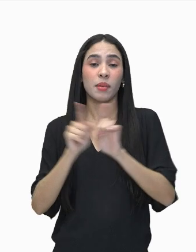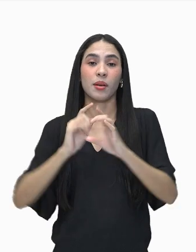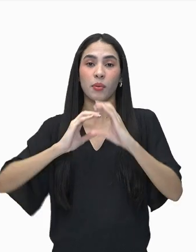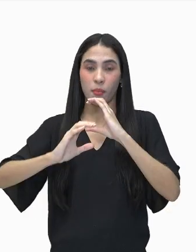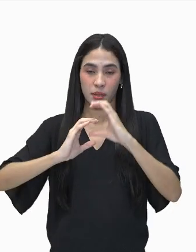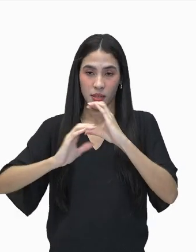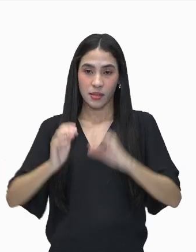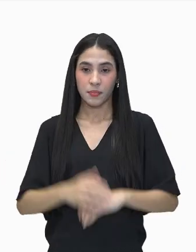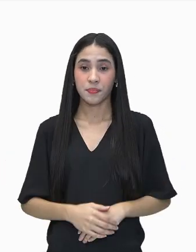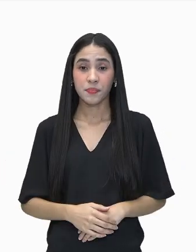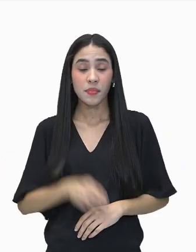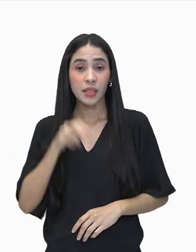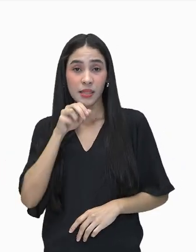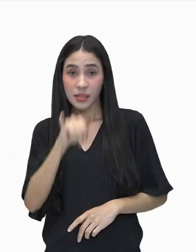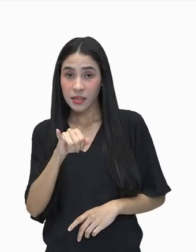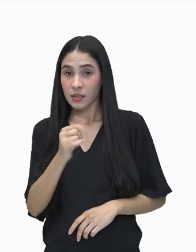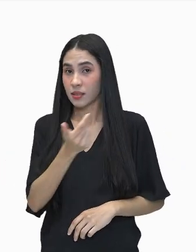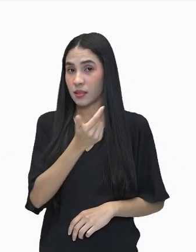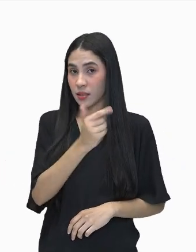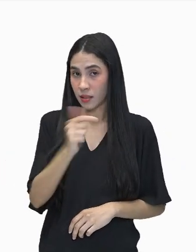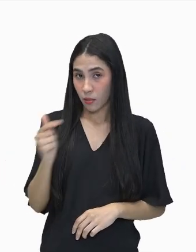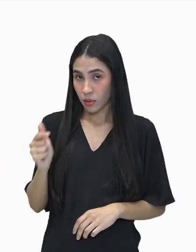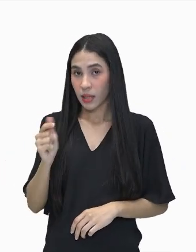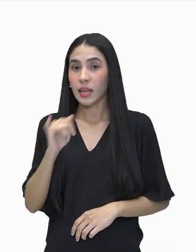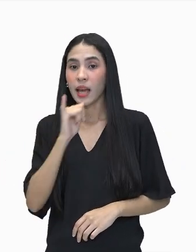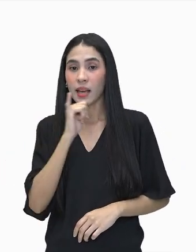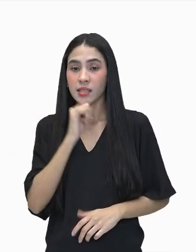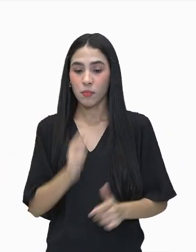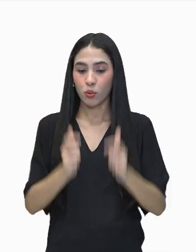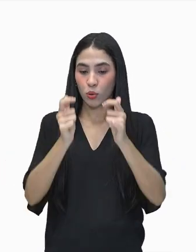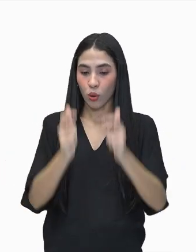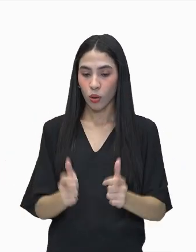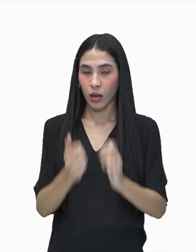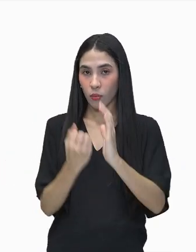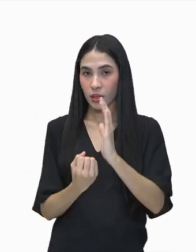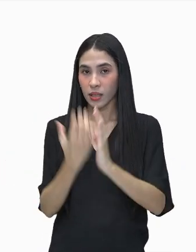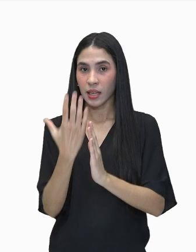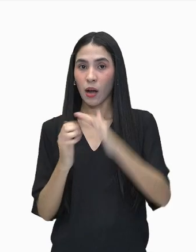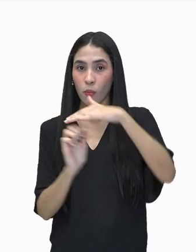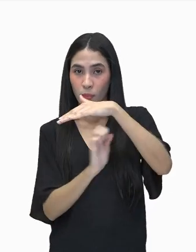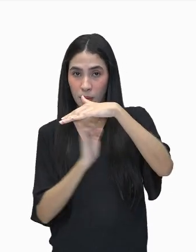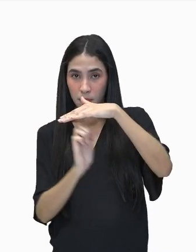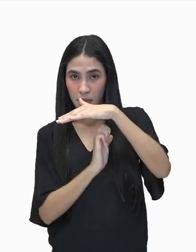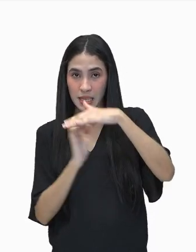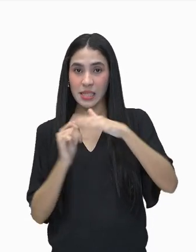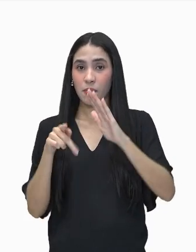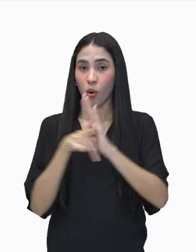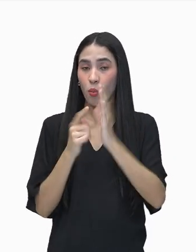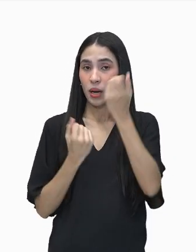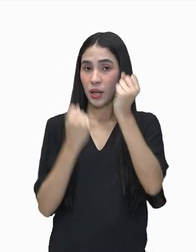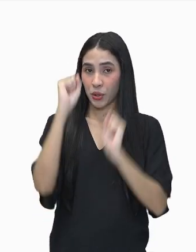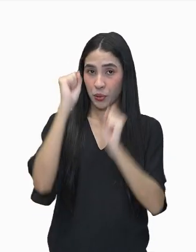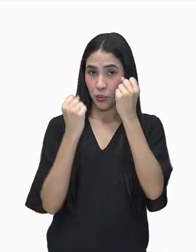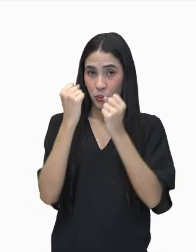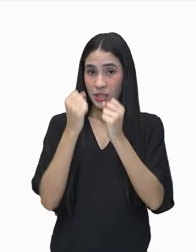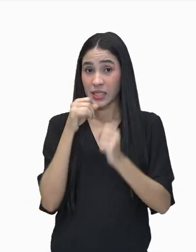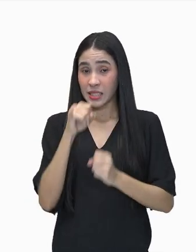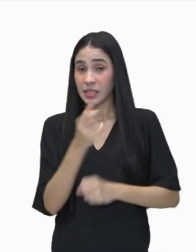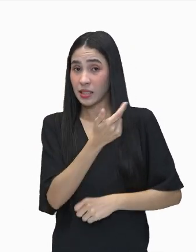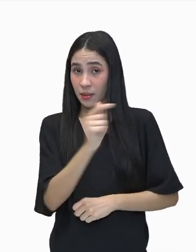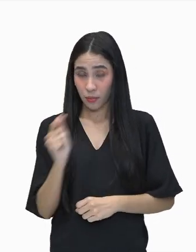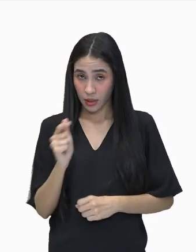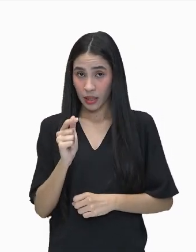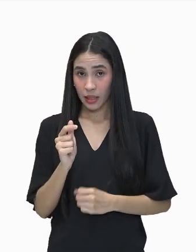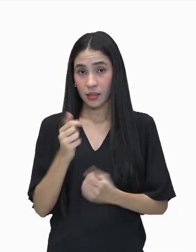Então, se nós não temos no lugar ali onde a gente vai instalar uma indústria, essa infraestrutura que nos